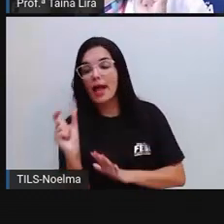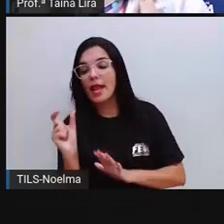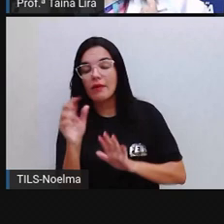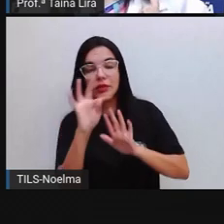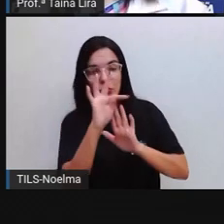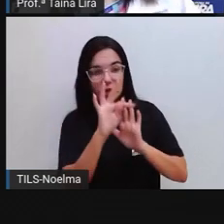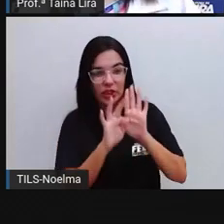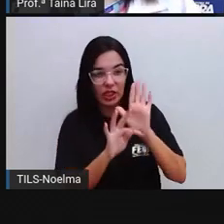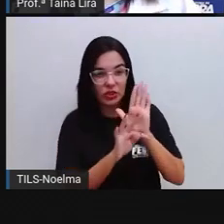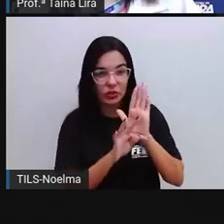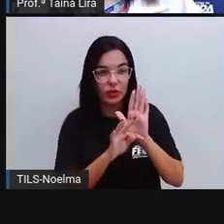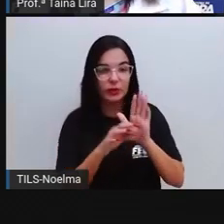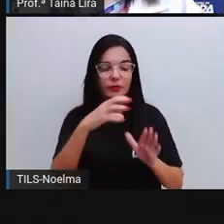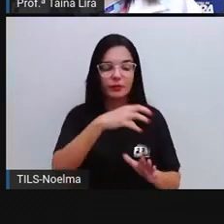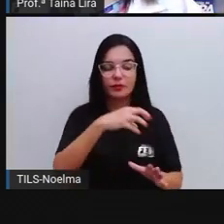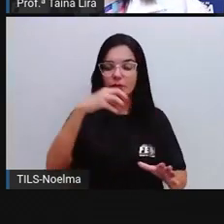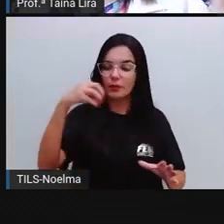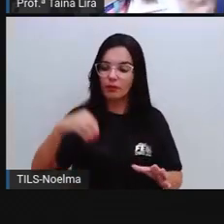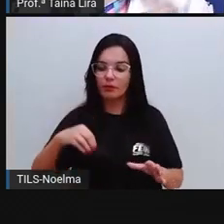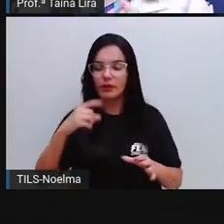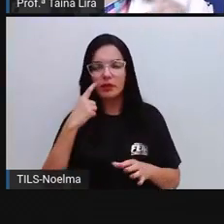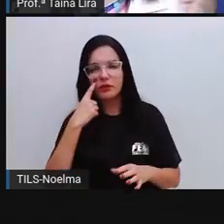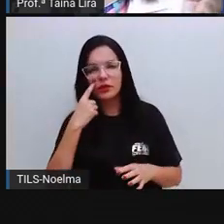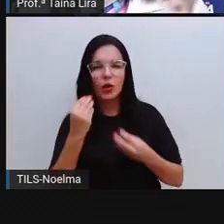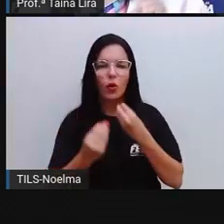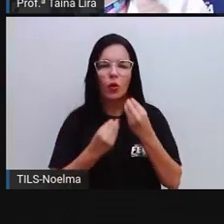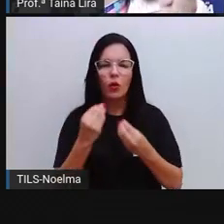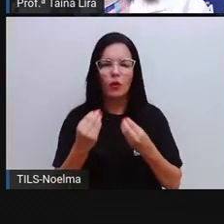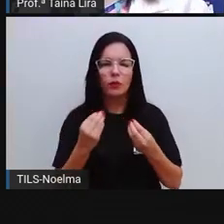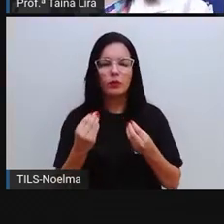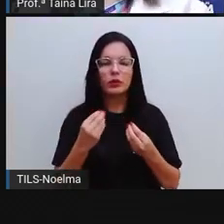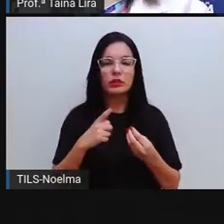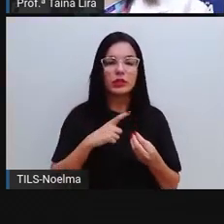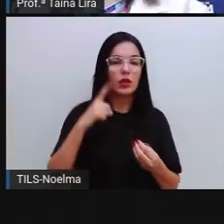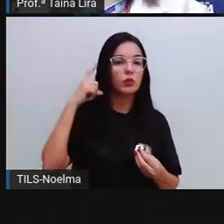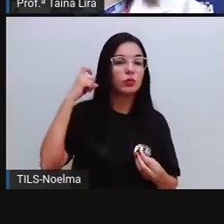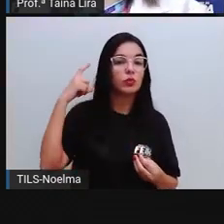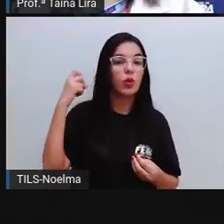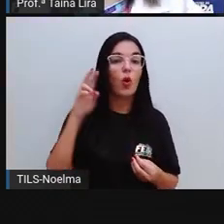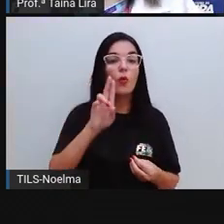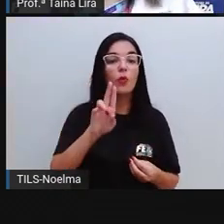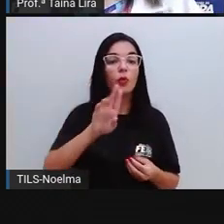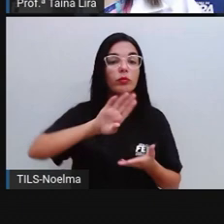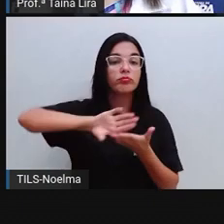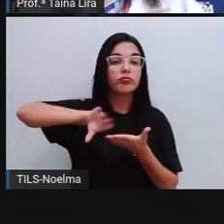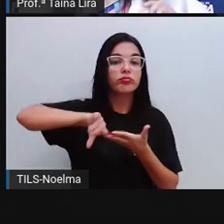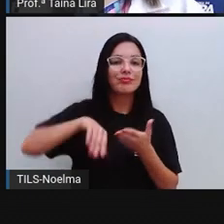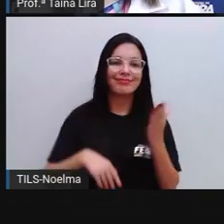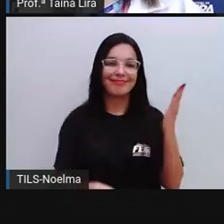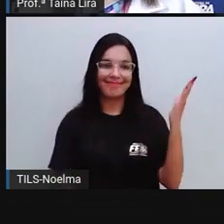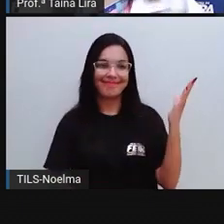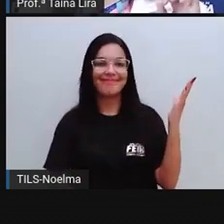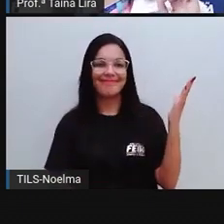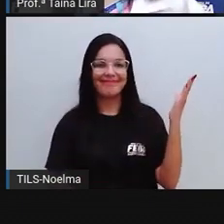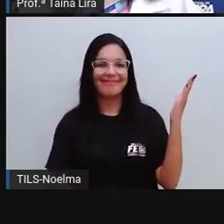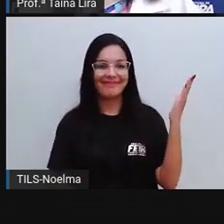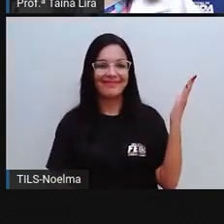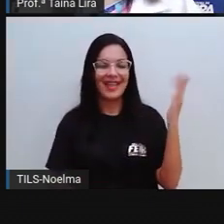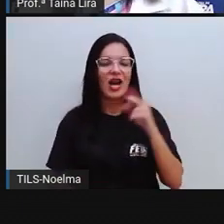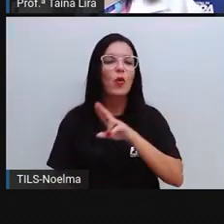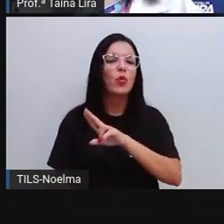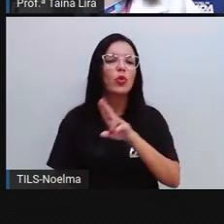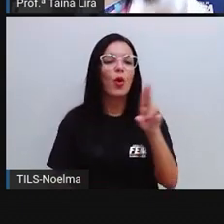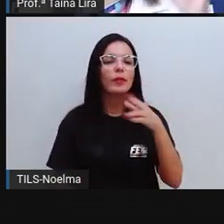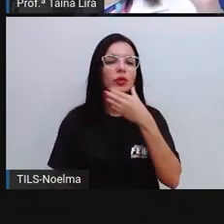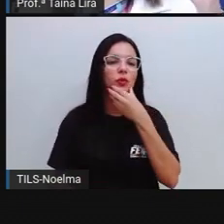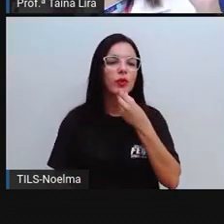escrevemos com Q, U, mas a letra U, ó, não é ouvida. Então, ó, toquinho, que é o nome lá